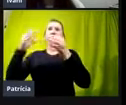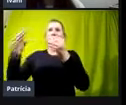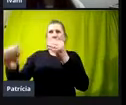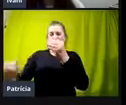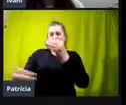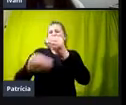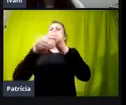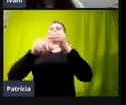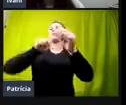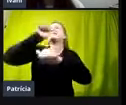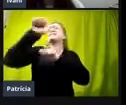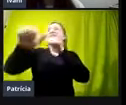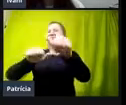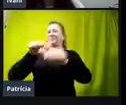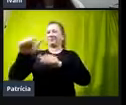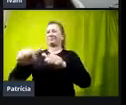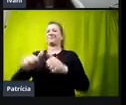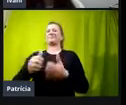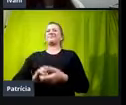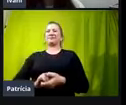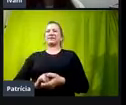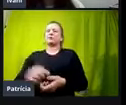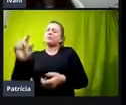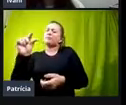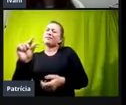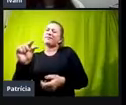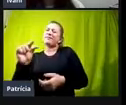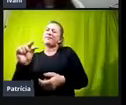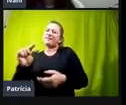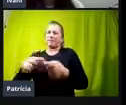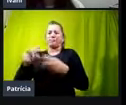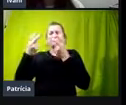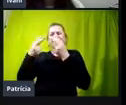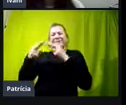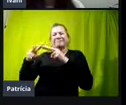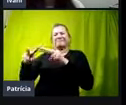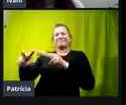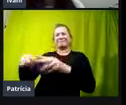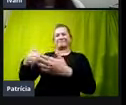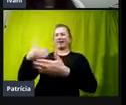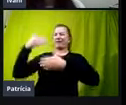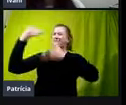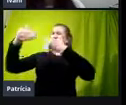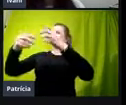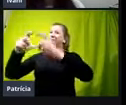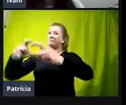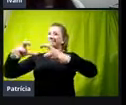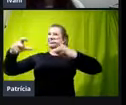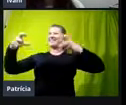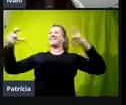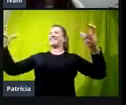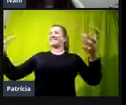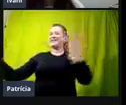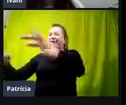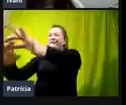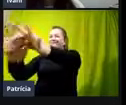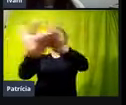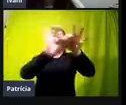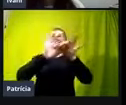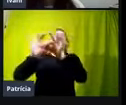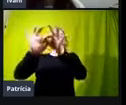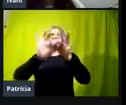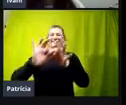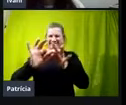mudanças, que são pequenas, ao nosso ver, mas que vão criando essa corrente, como o pessoal mesmo tá